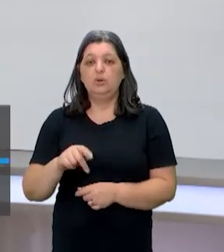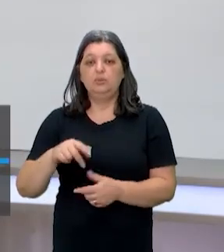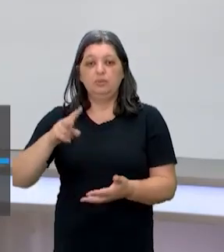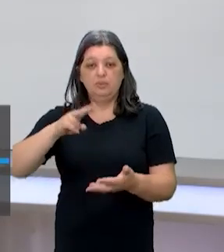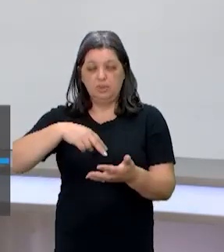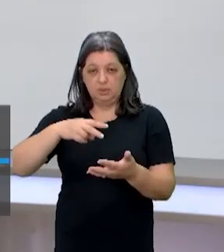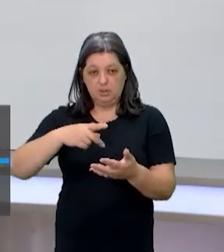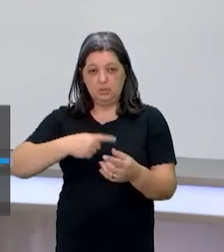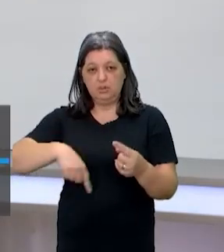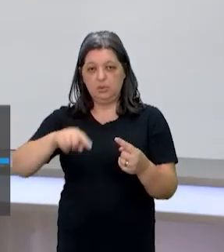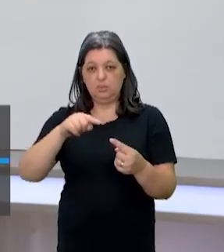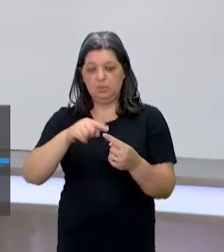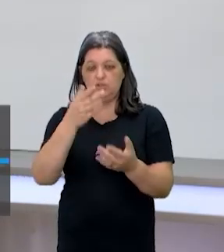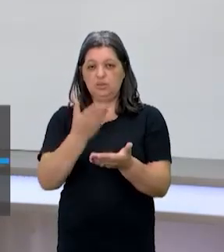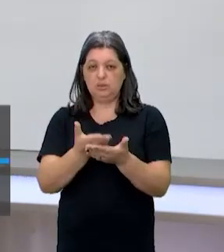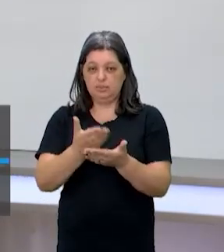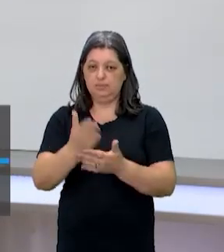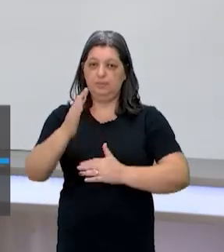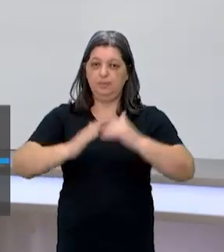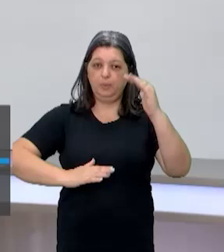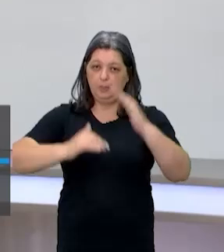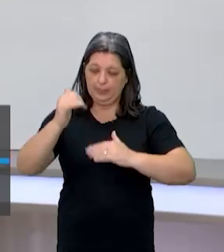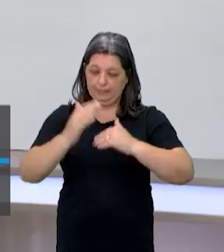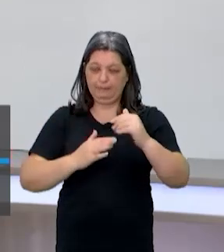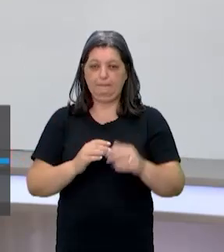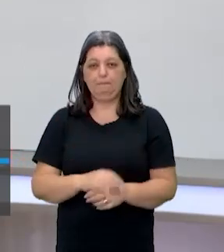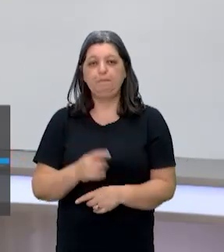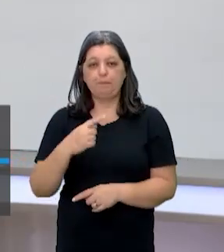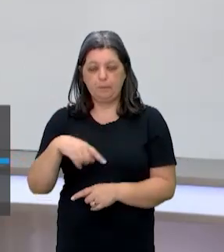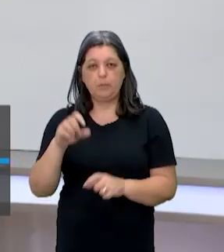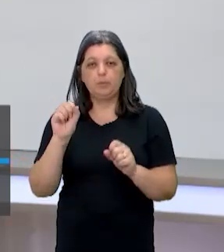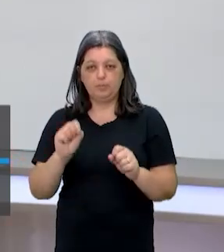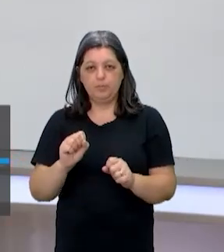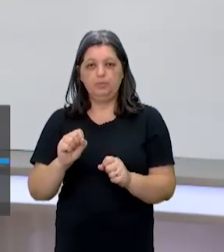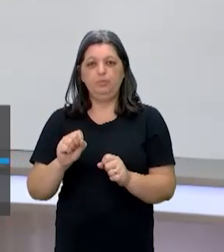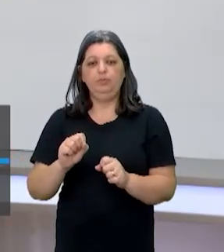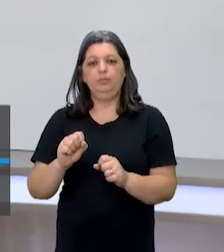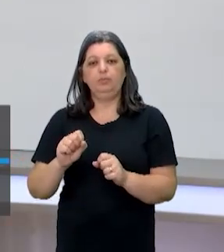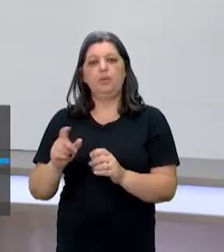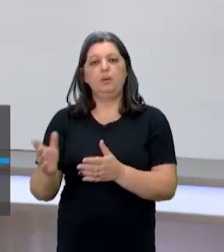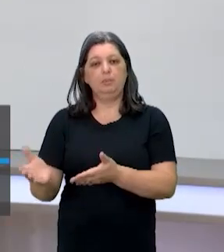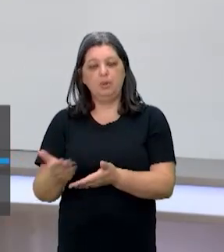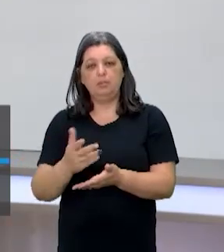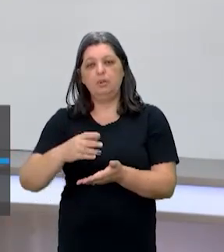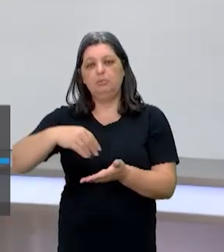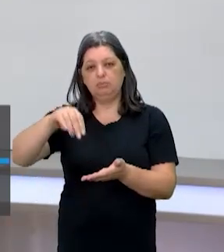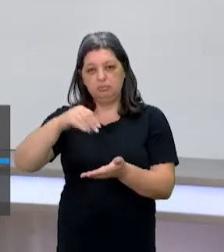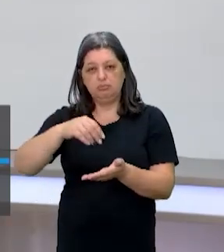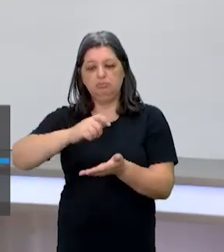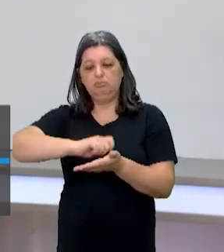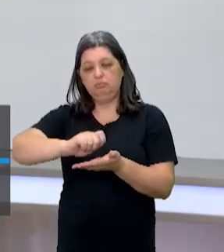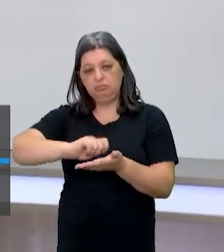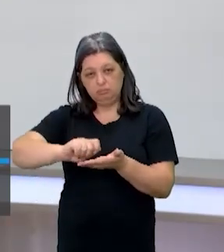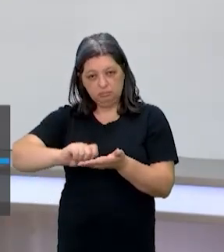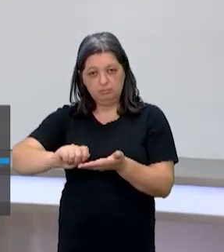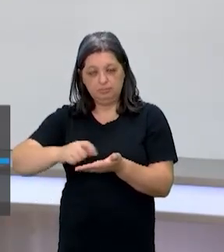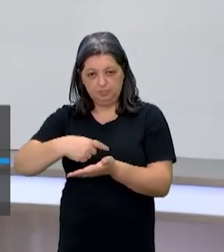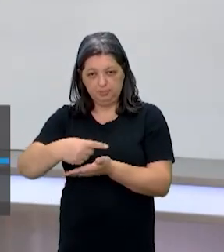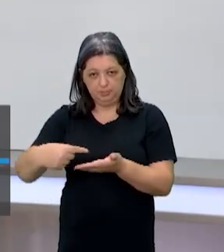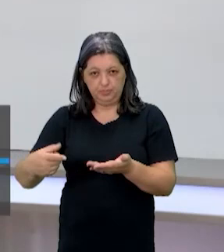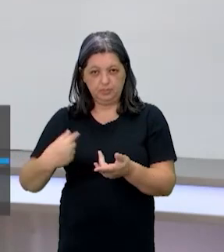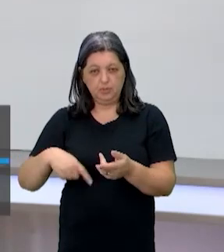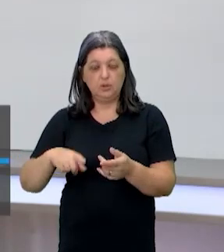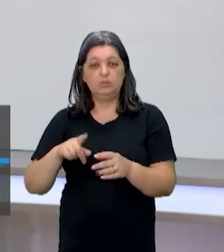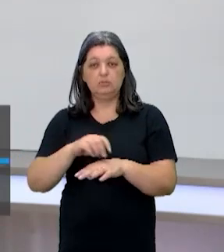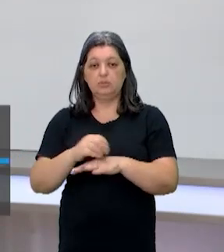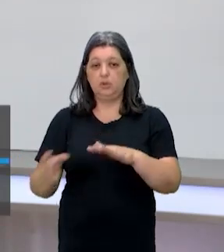gente aí o objetivo da aula, habilidade. Enquanto isso, vocês podem juntar aí o material, pegar um caderno, anotar, ou depois busque